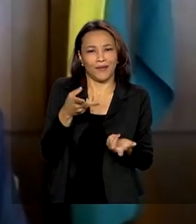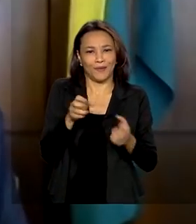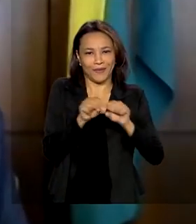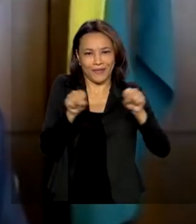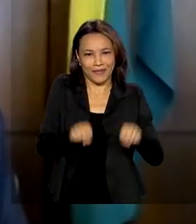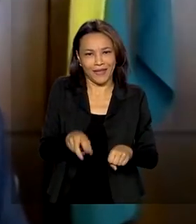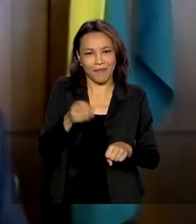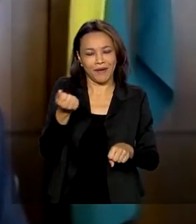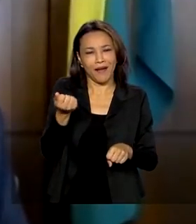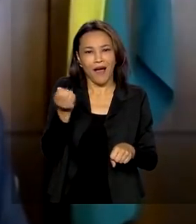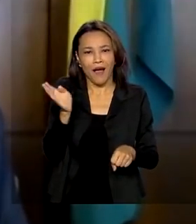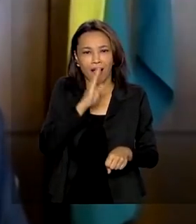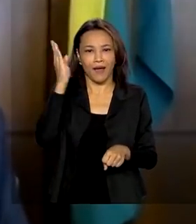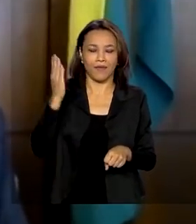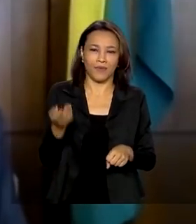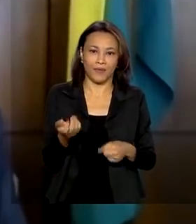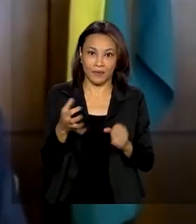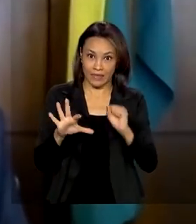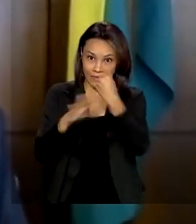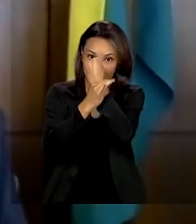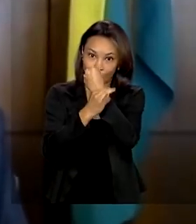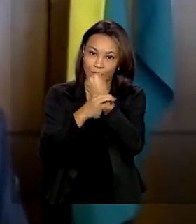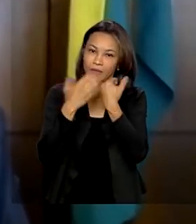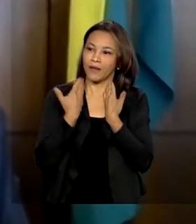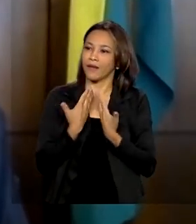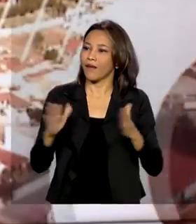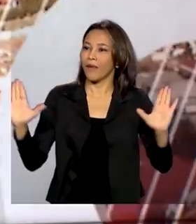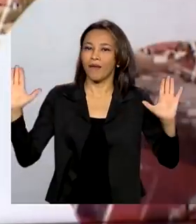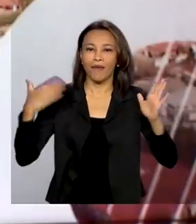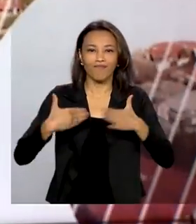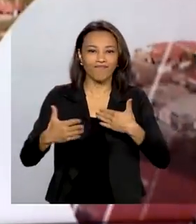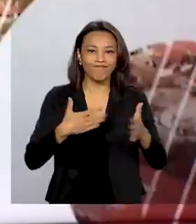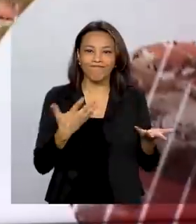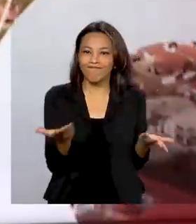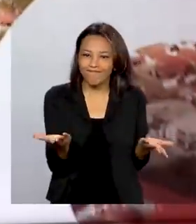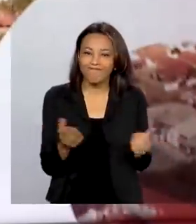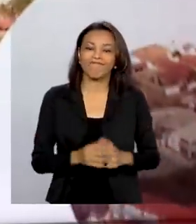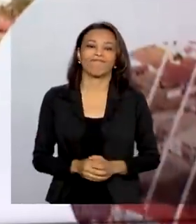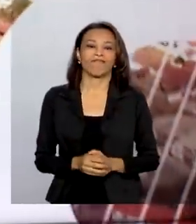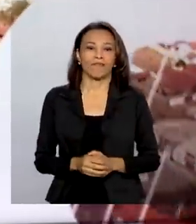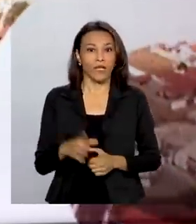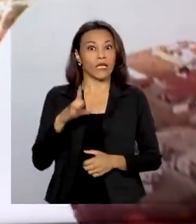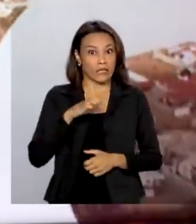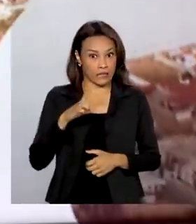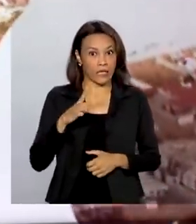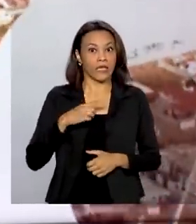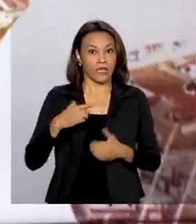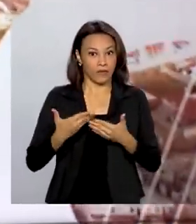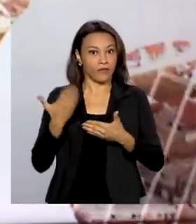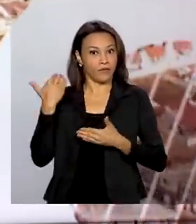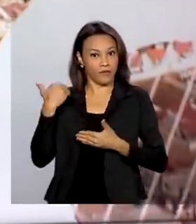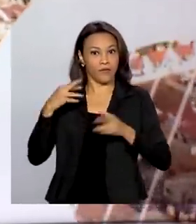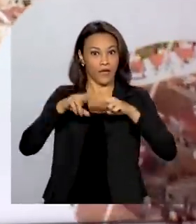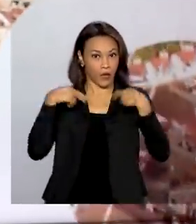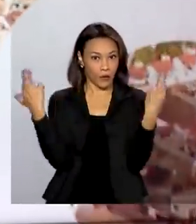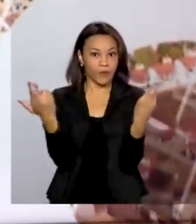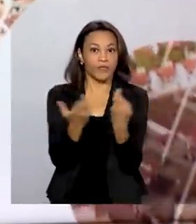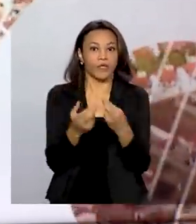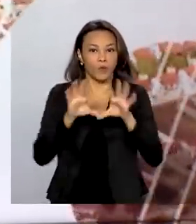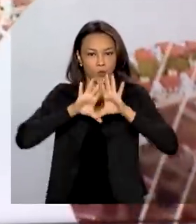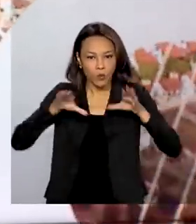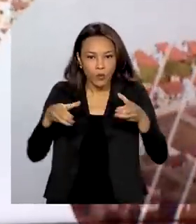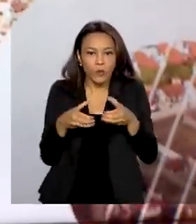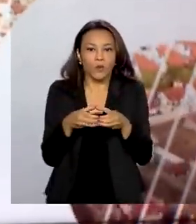rápido, transparente, seguro e aberto. E teve reunião de cúpula do Mercosul nesta quarta-feira.